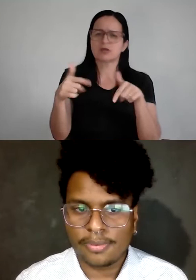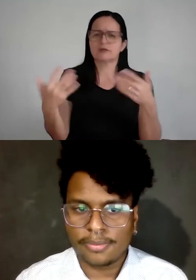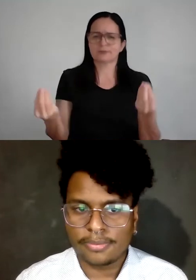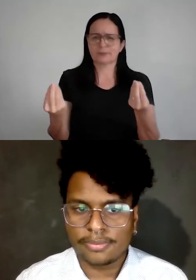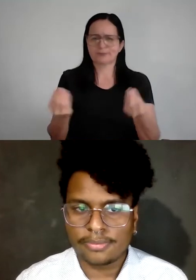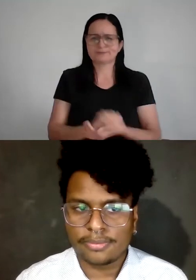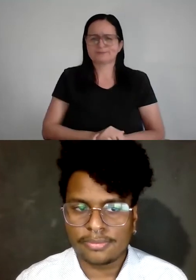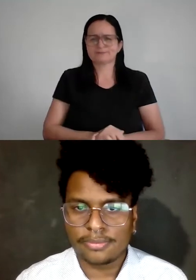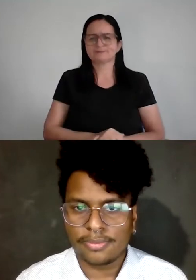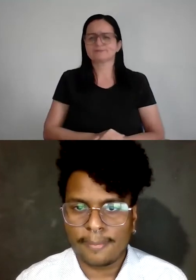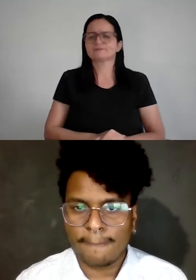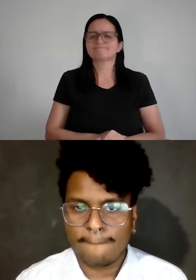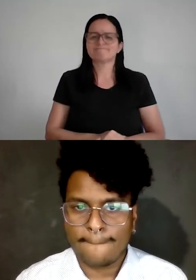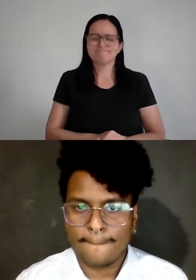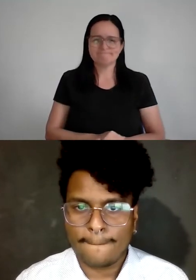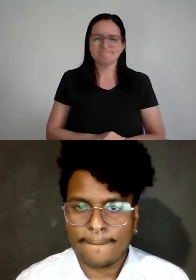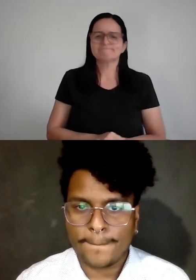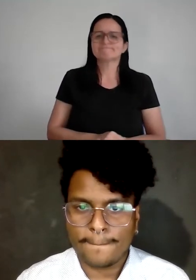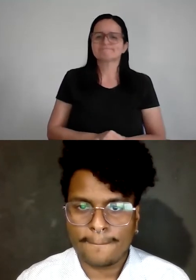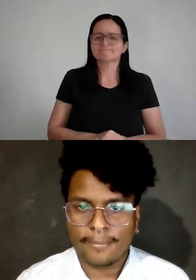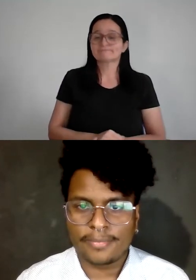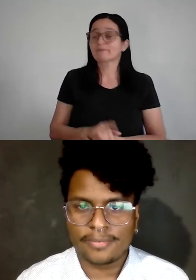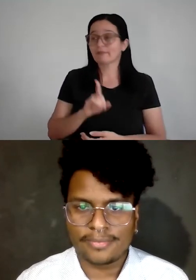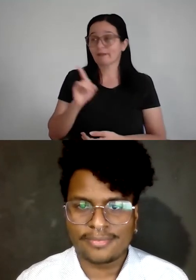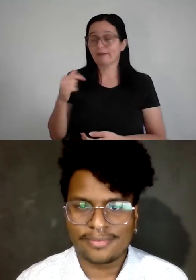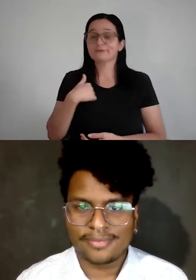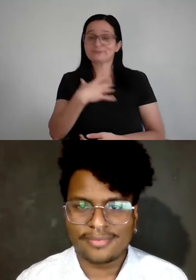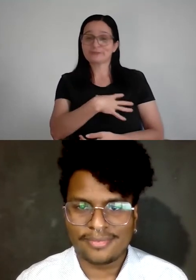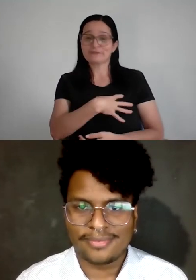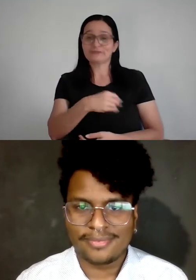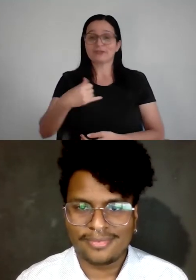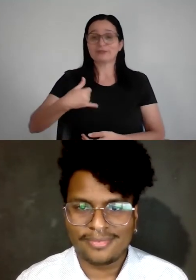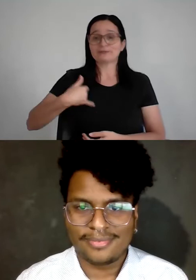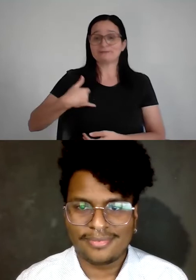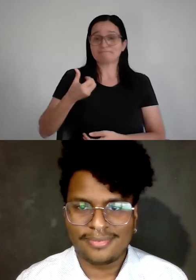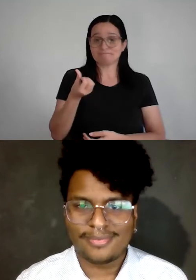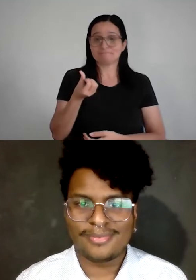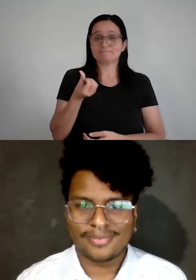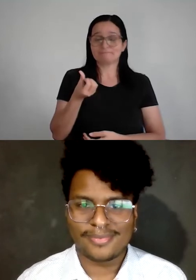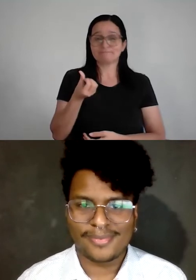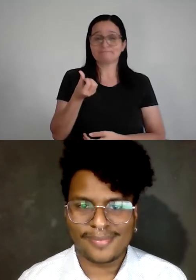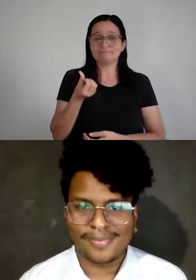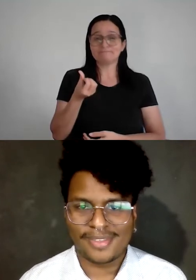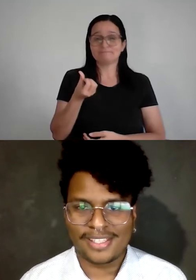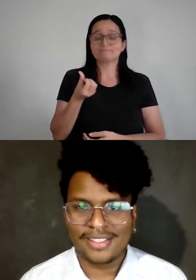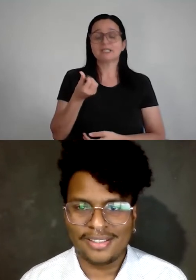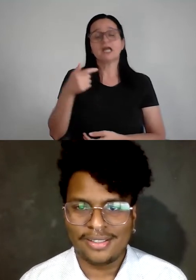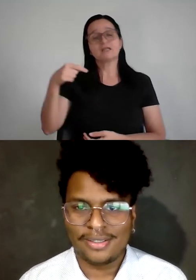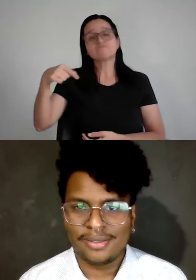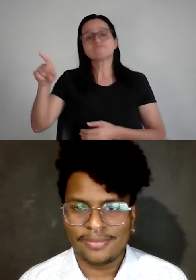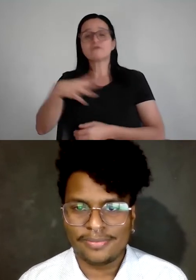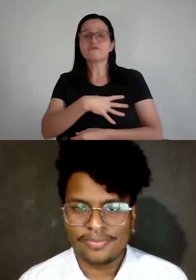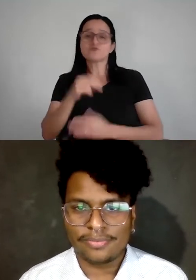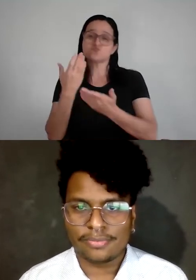Leonardo, cara, eu tenho um filho de seis anos, e eu deixei ele no colégio aqui, antes de vir dar, eu sempre deixo ele no